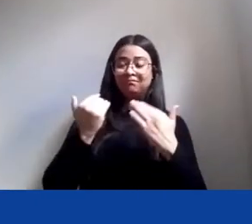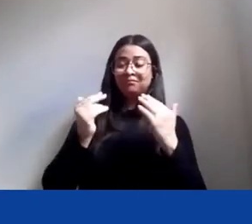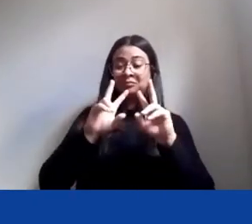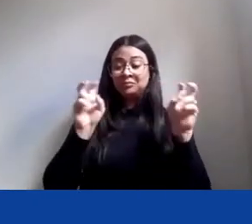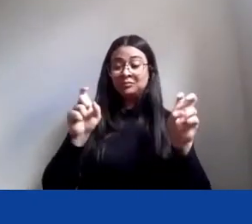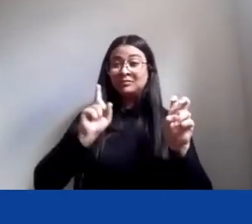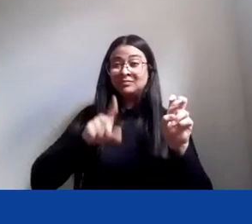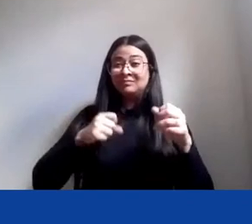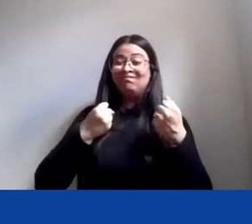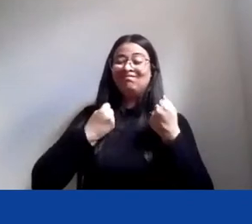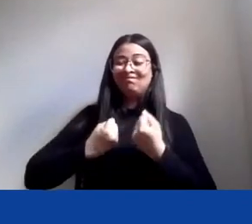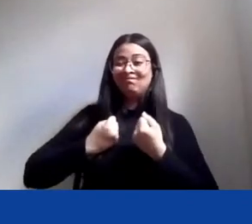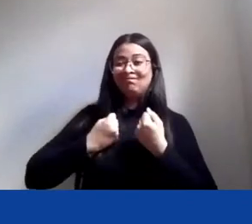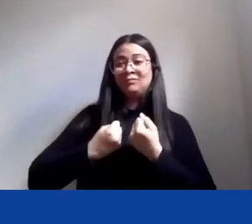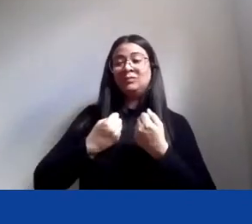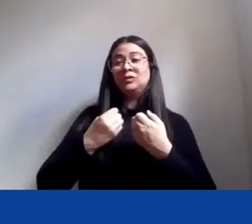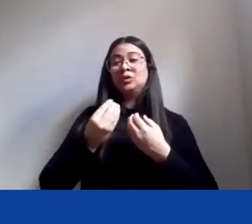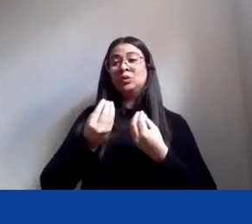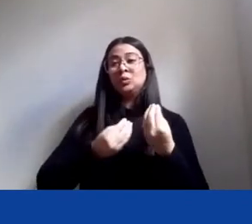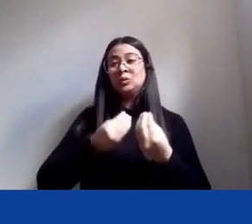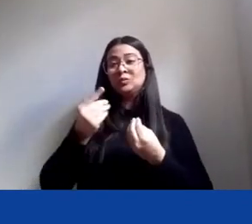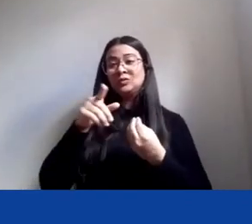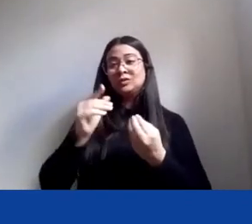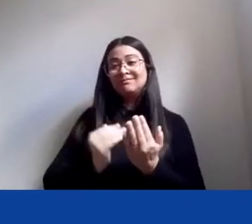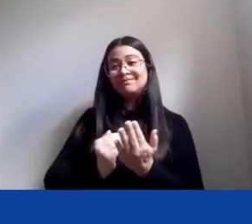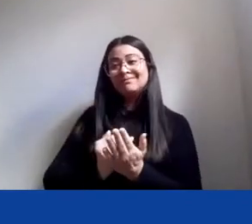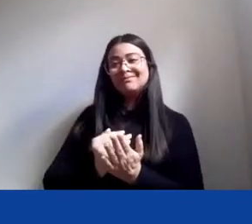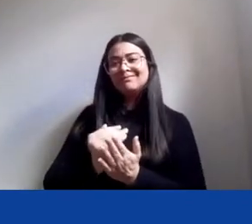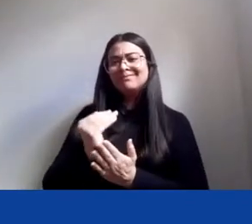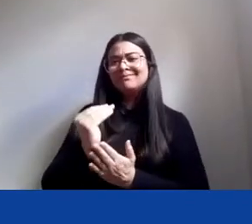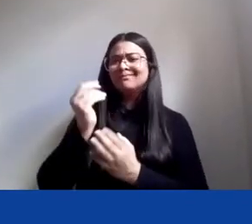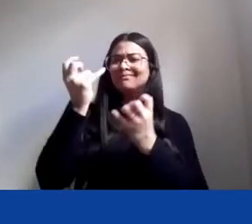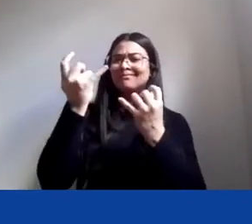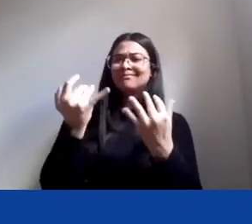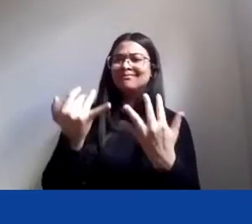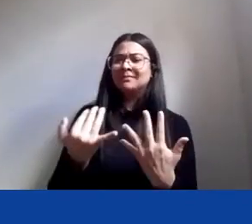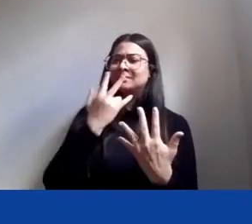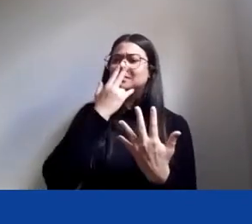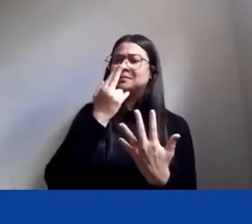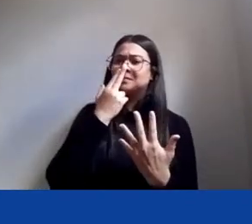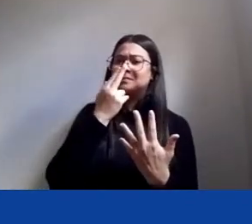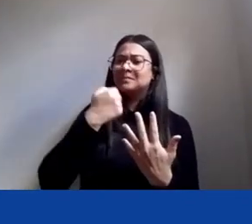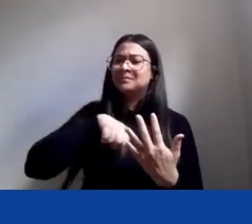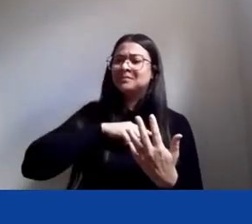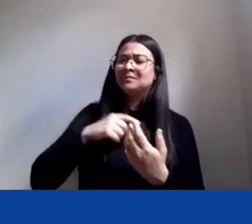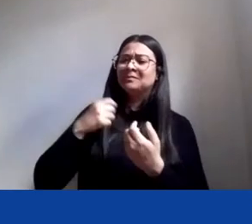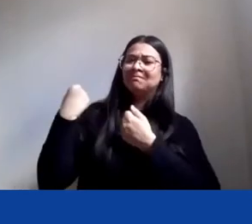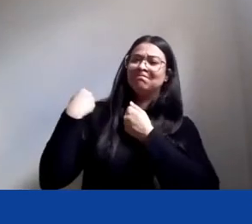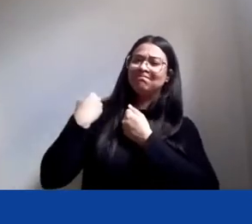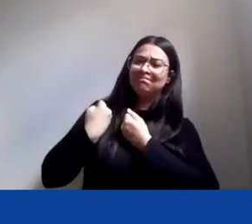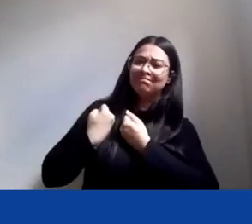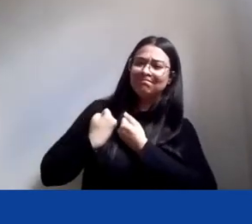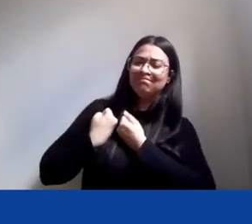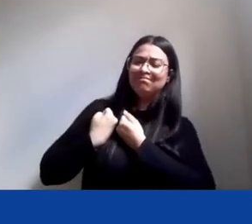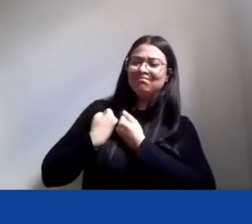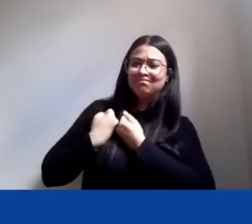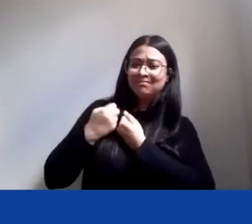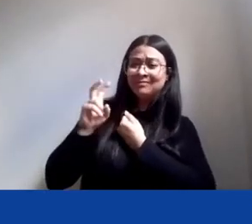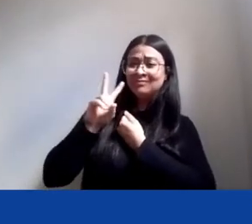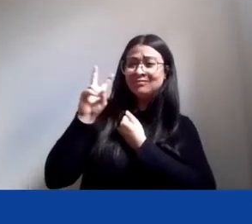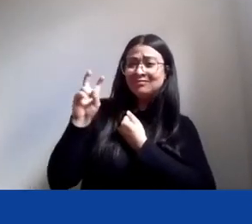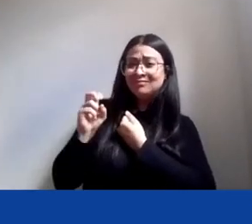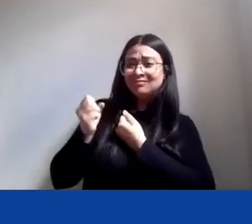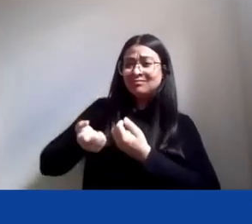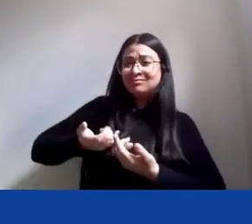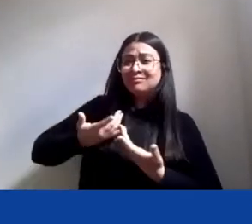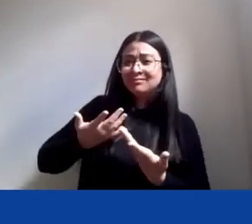introduzido por você faz com que a carga que a gente carrega ao trazer essa temática tão necessária